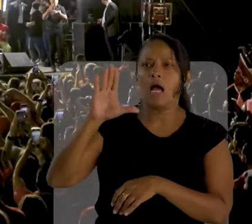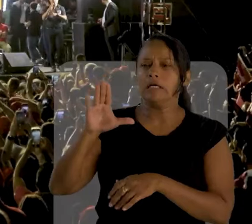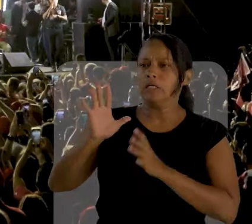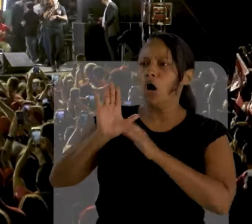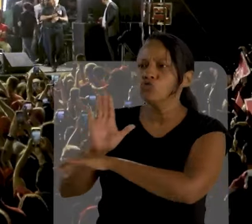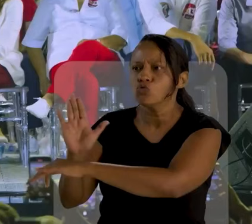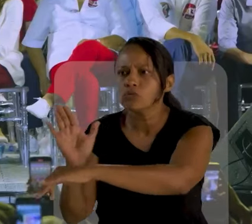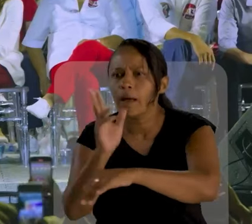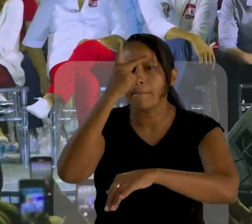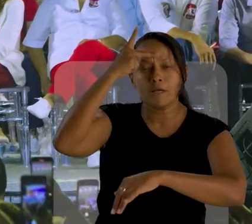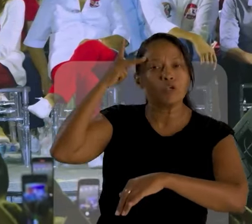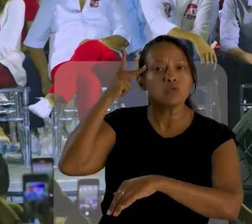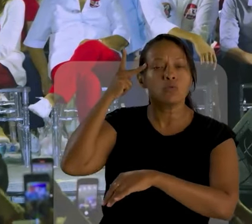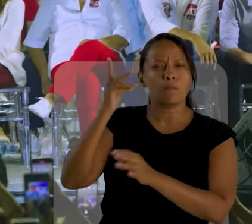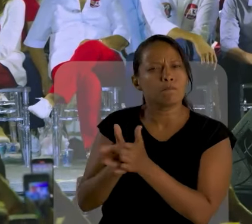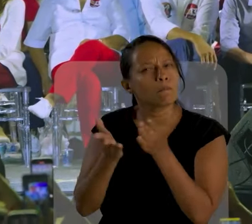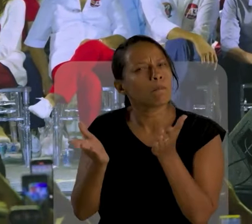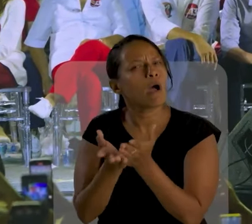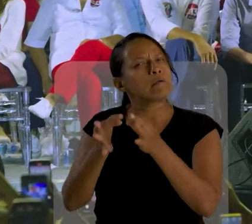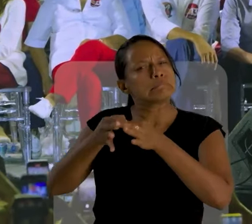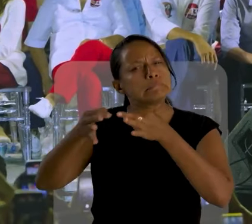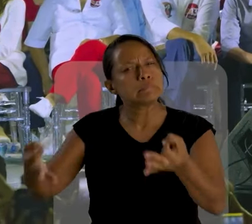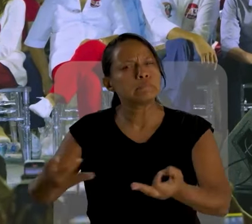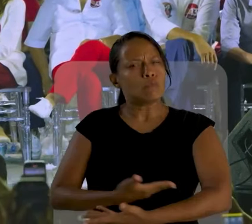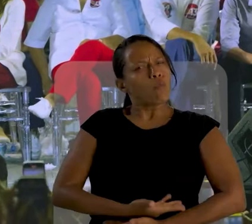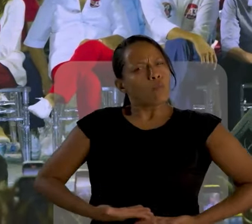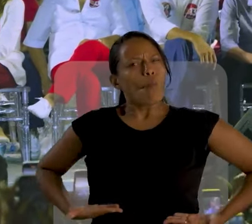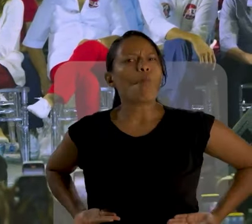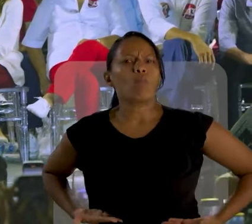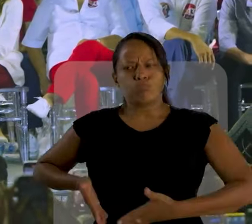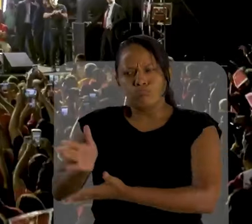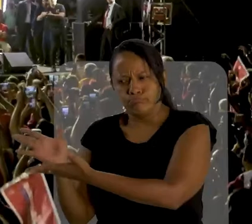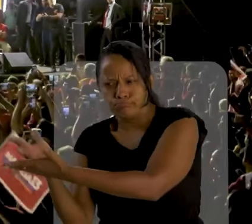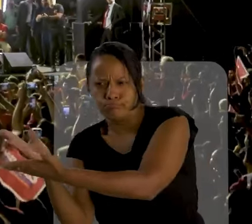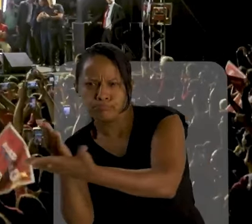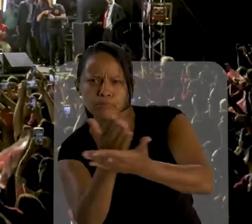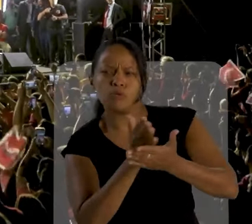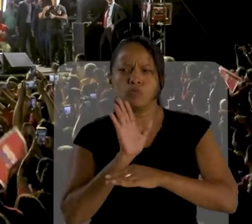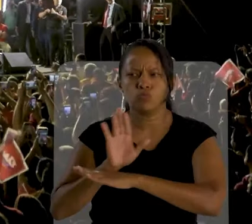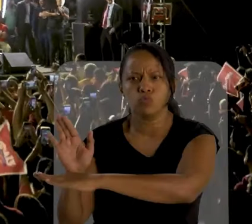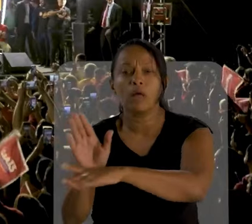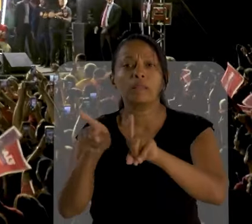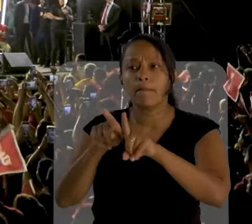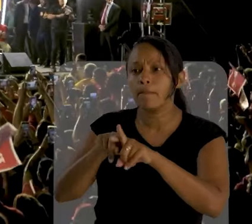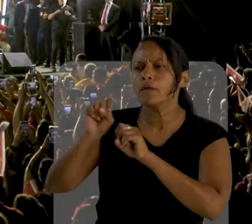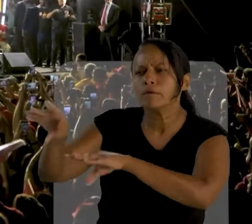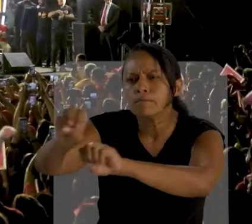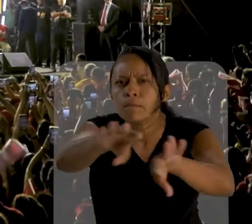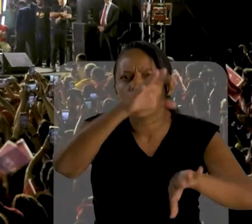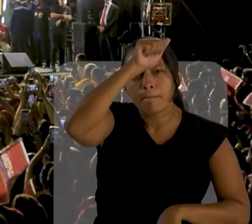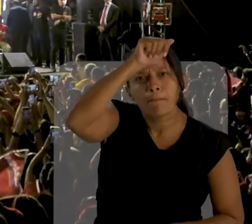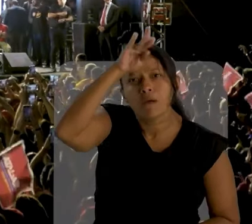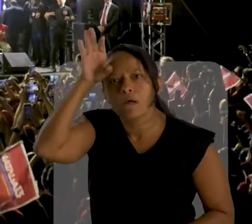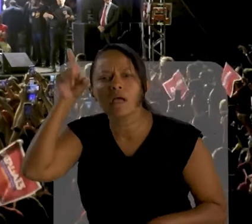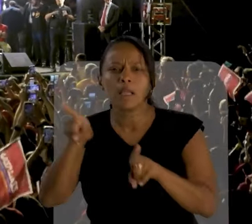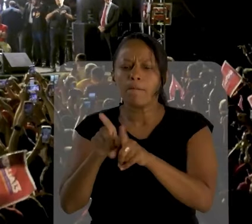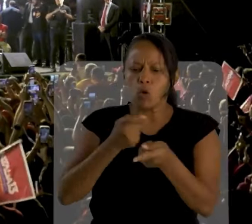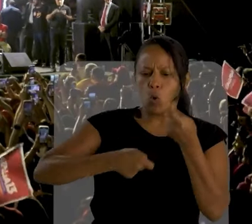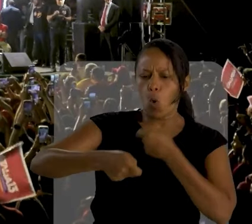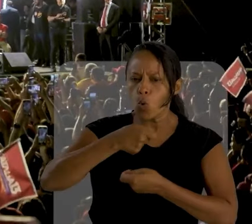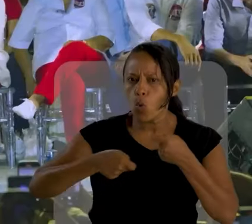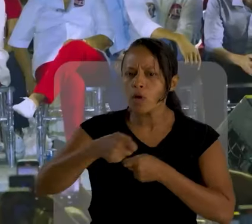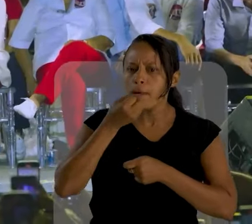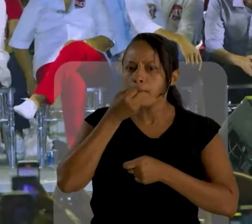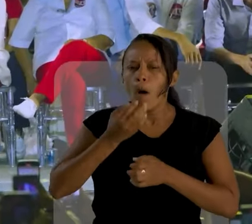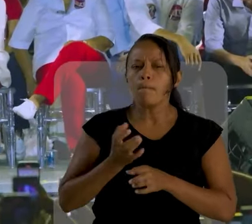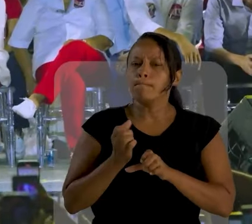que mais vai tirar pessoas da extrema pobreza. Que mais vai tirar pessoas da fome. Que mais vai alfabetizar.